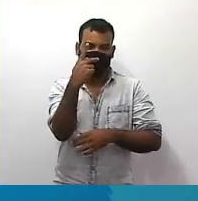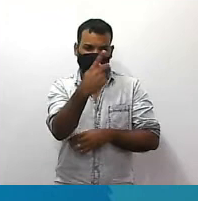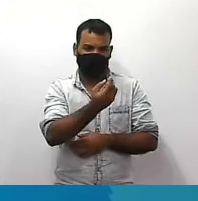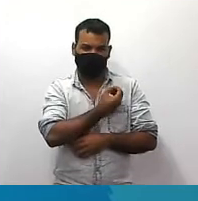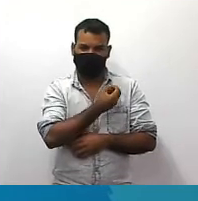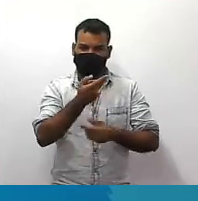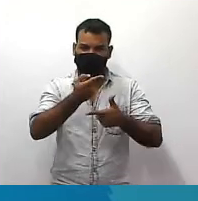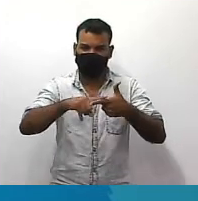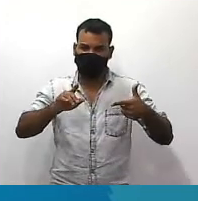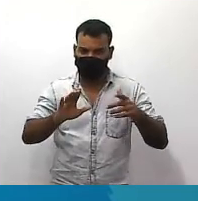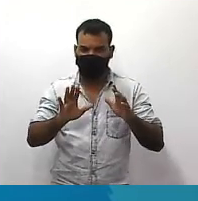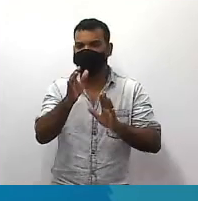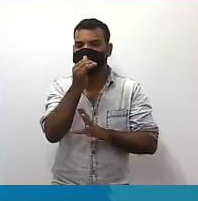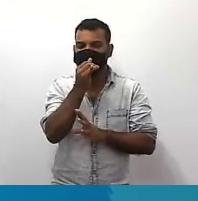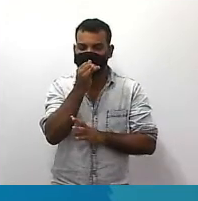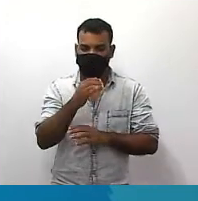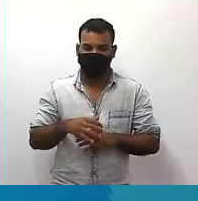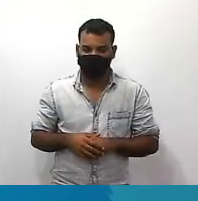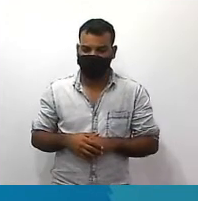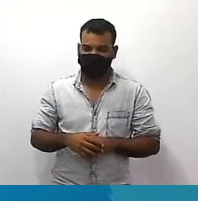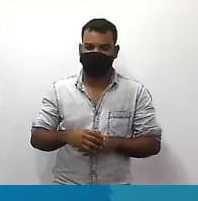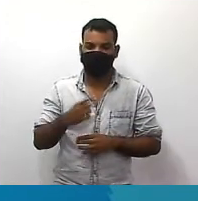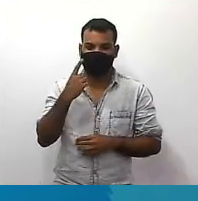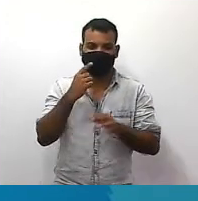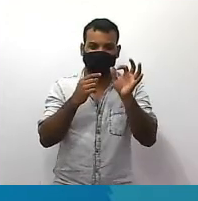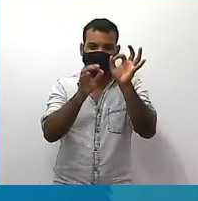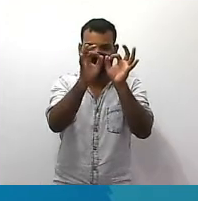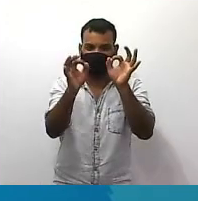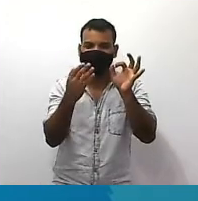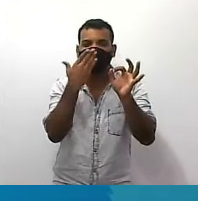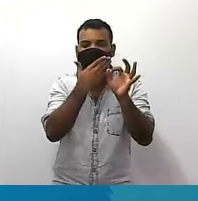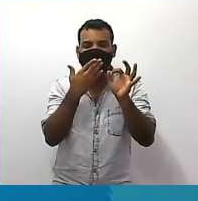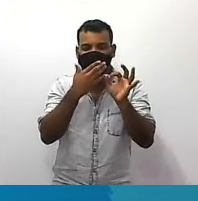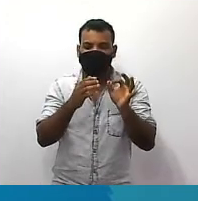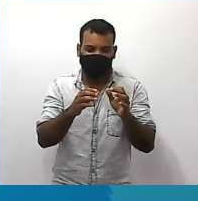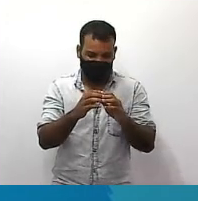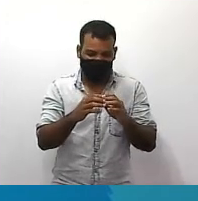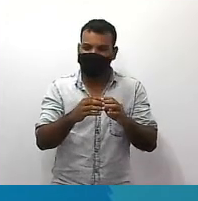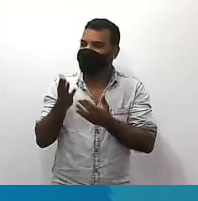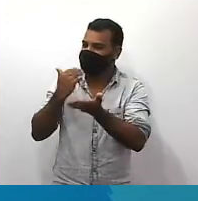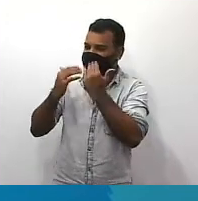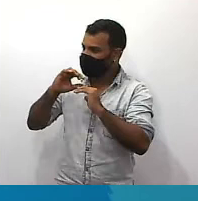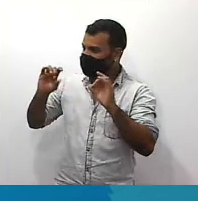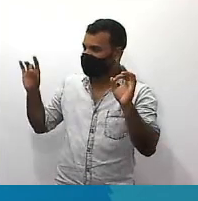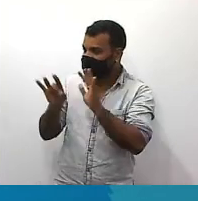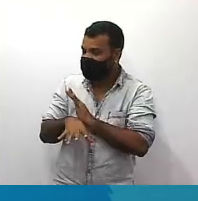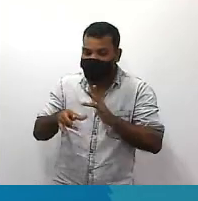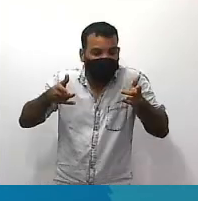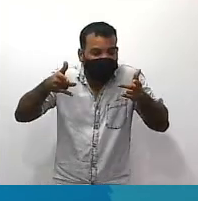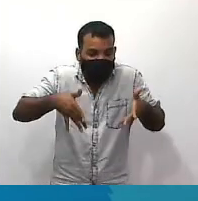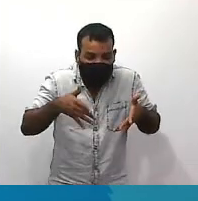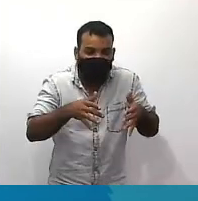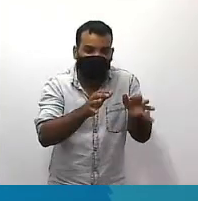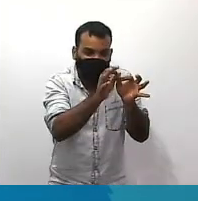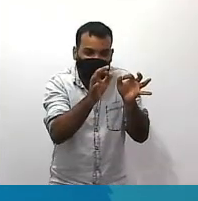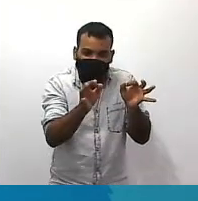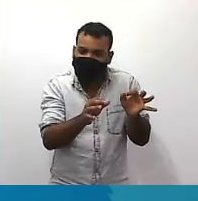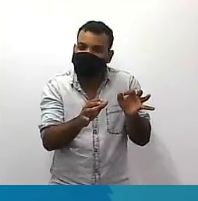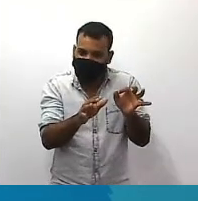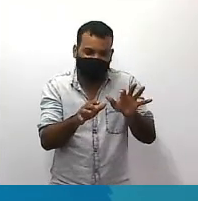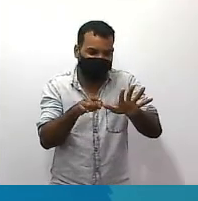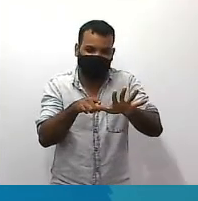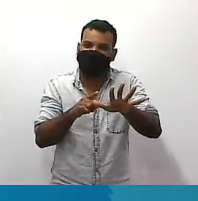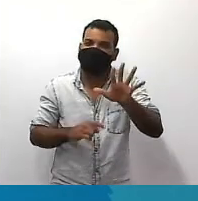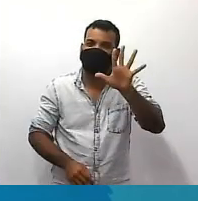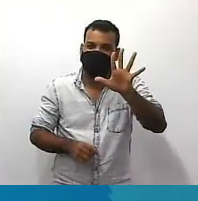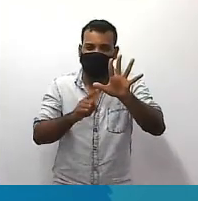bom exemplo esses docinhos que sobraram na festa de casamento dos recém-casados aí